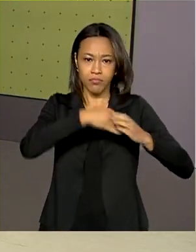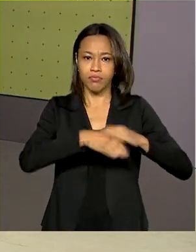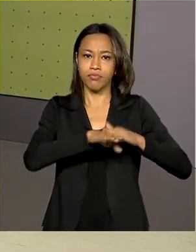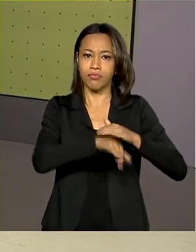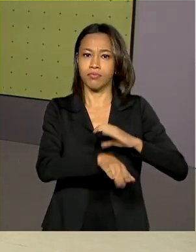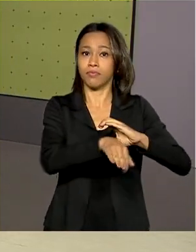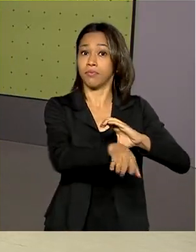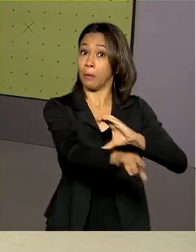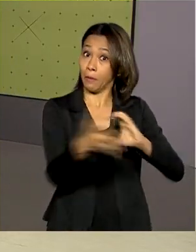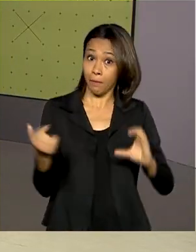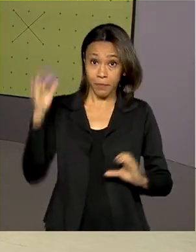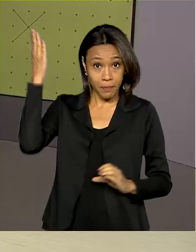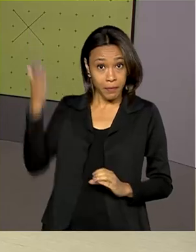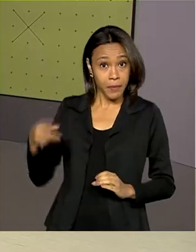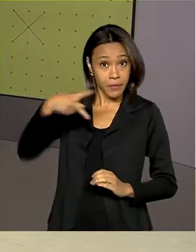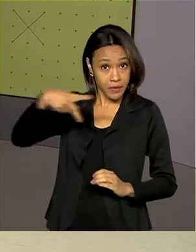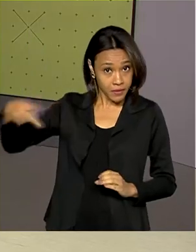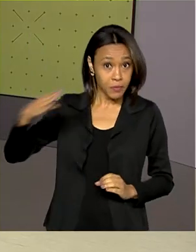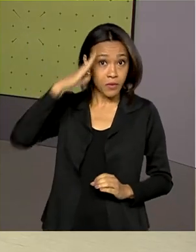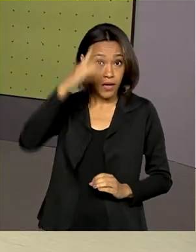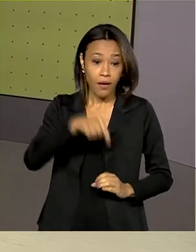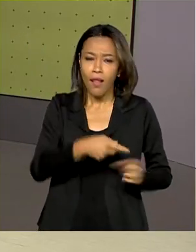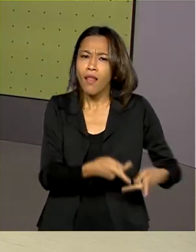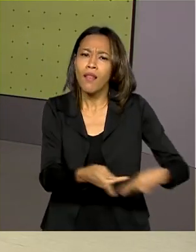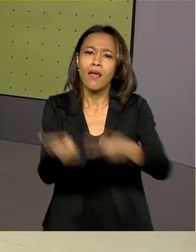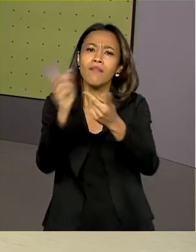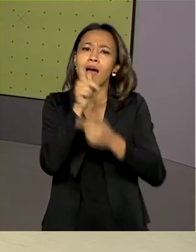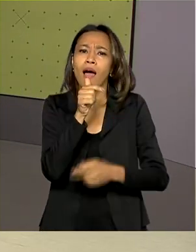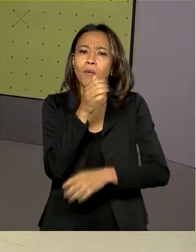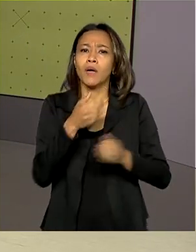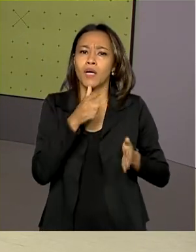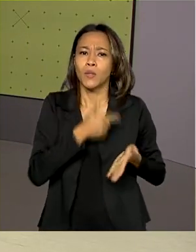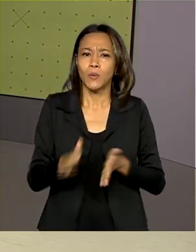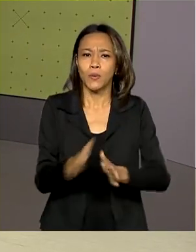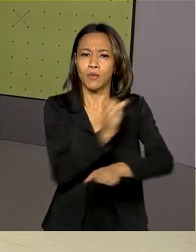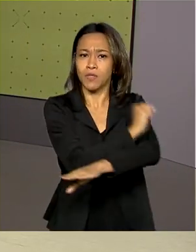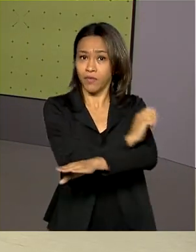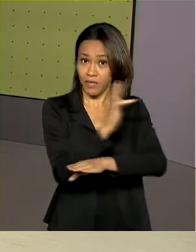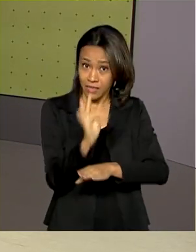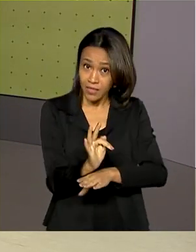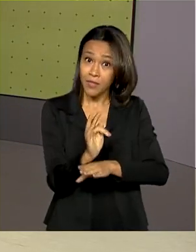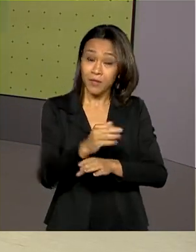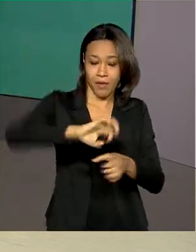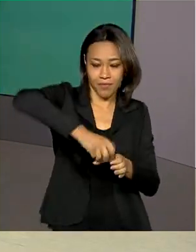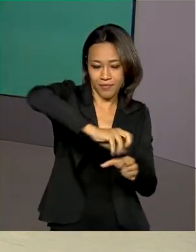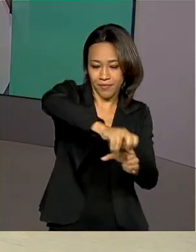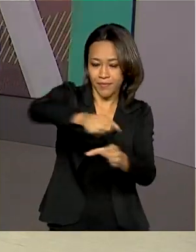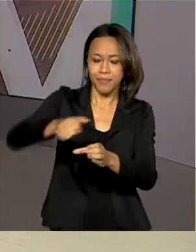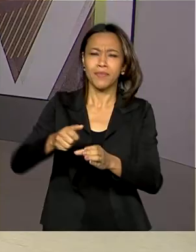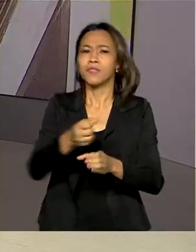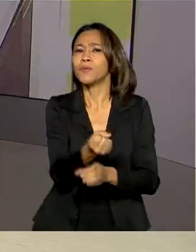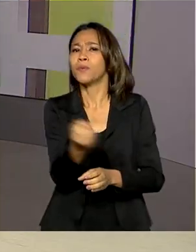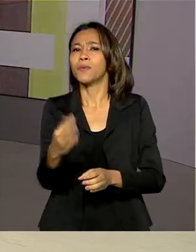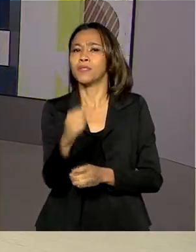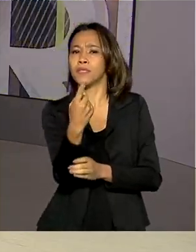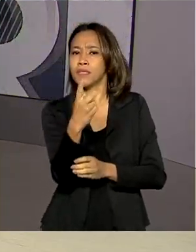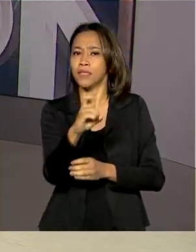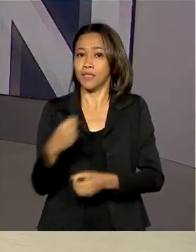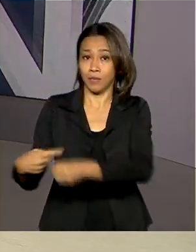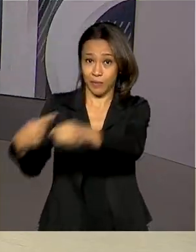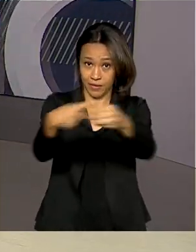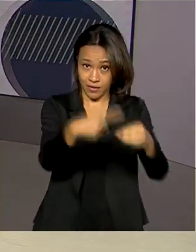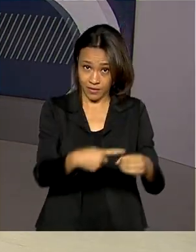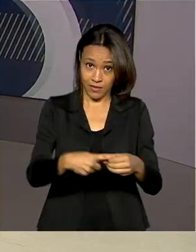presidente Jair Bolsonaro. A obra leva água do Rio São Francisco para as torneiras de moradores de 15 municípios do semiárido